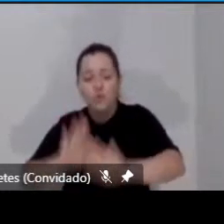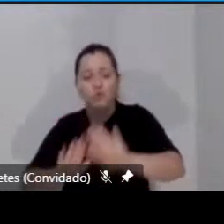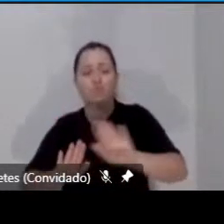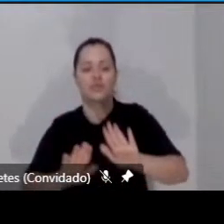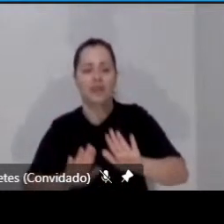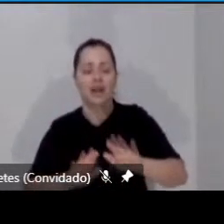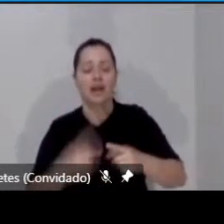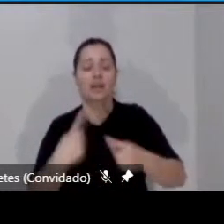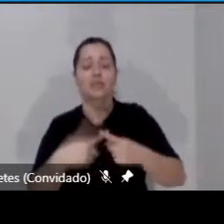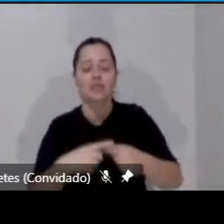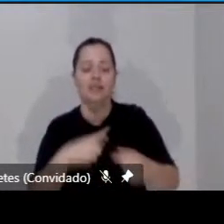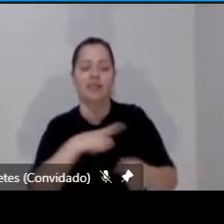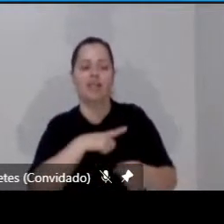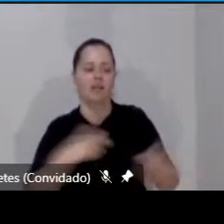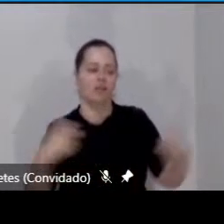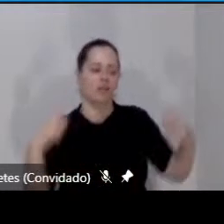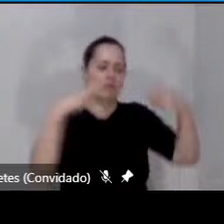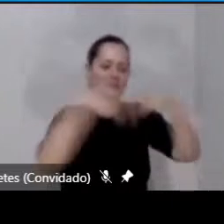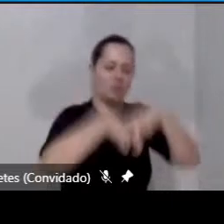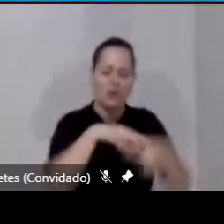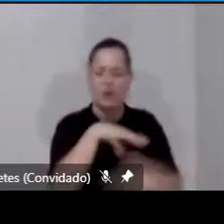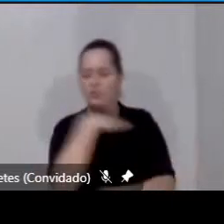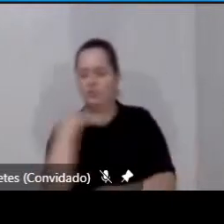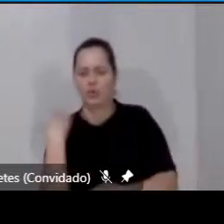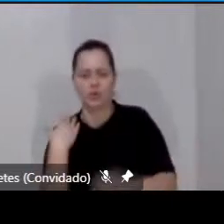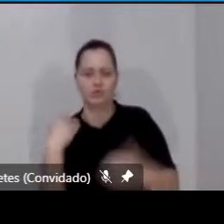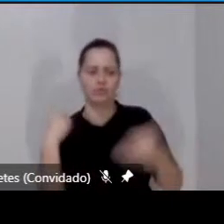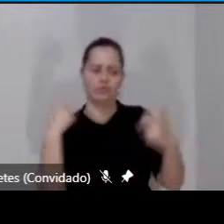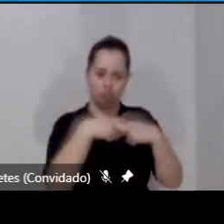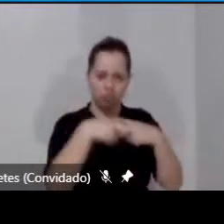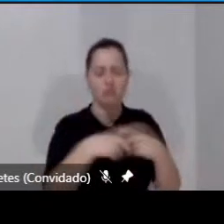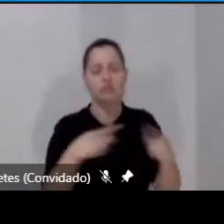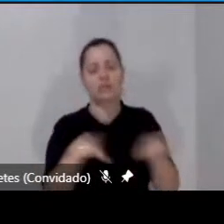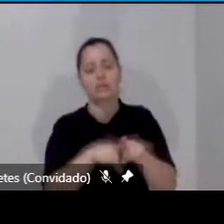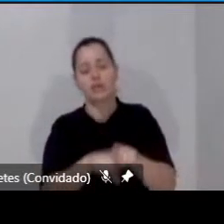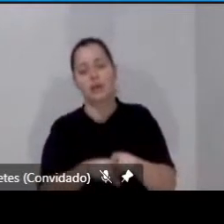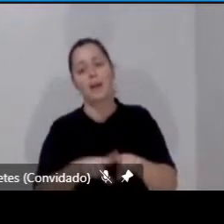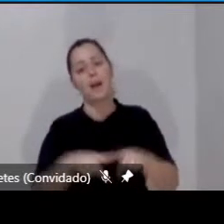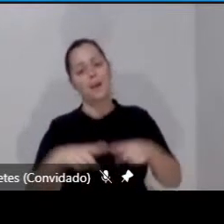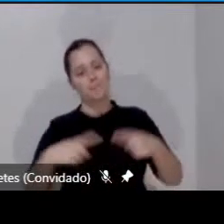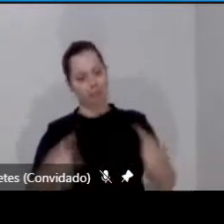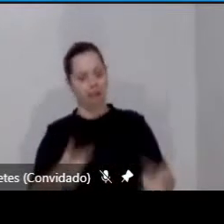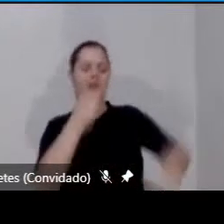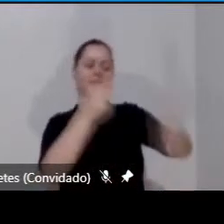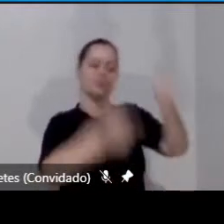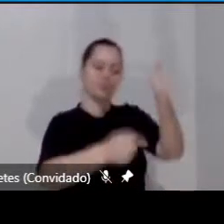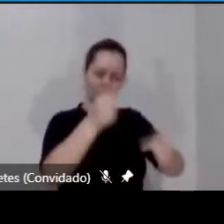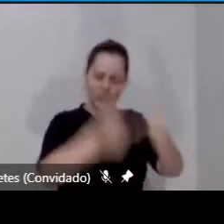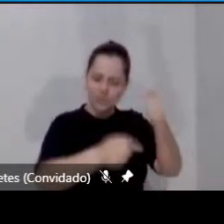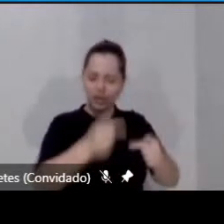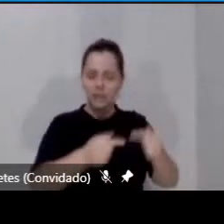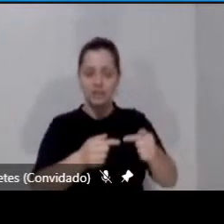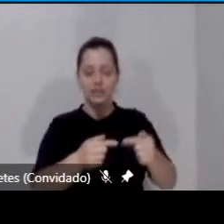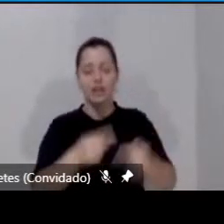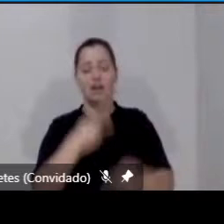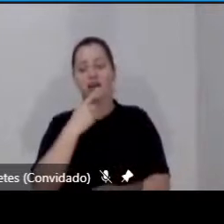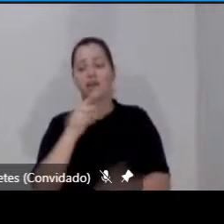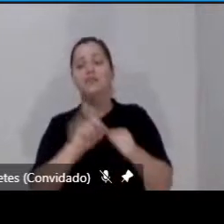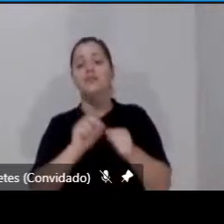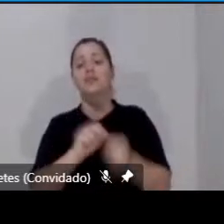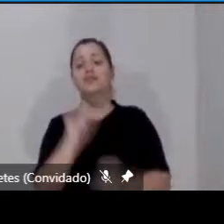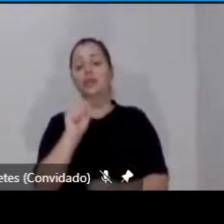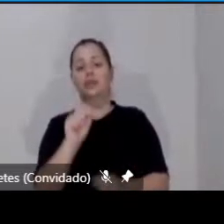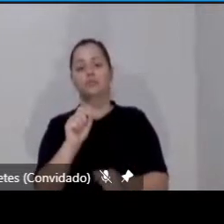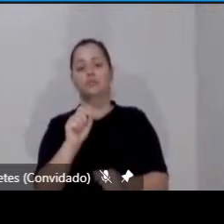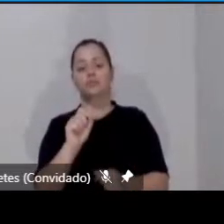acidentes, de mortes no trânsito, mas a política, a gestão seguinte, foi lá e